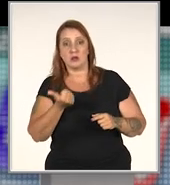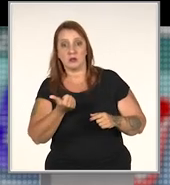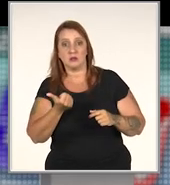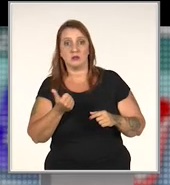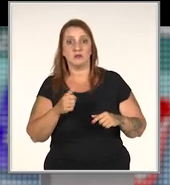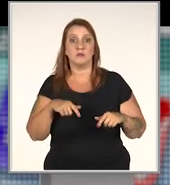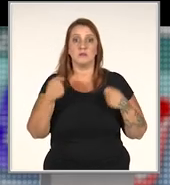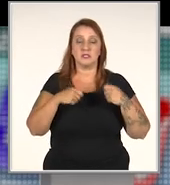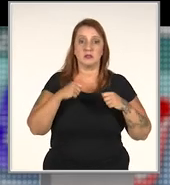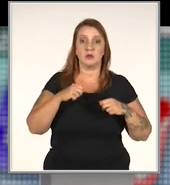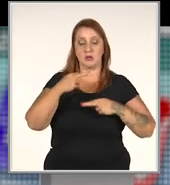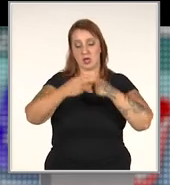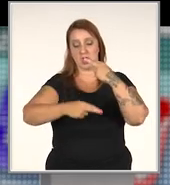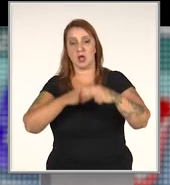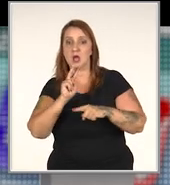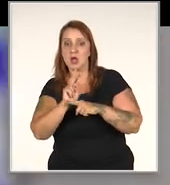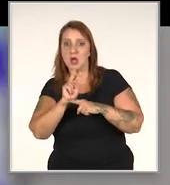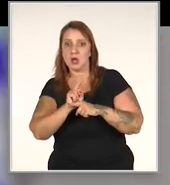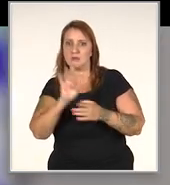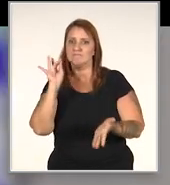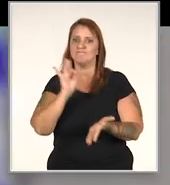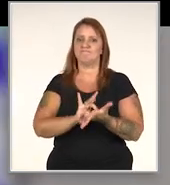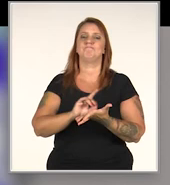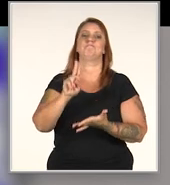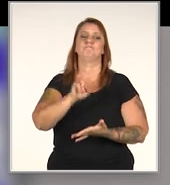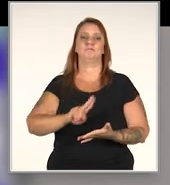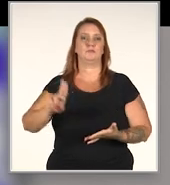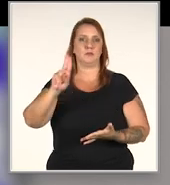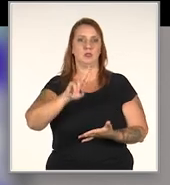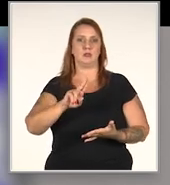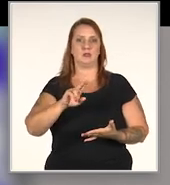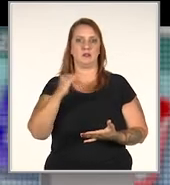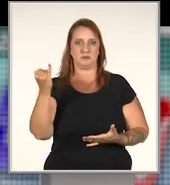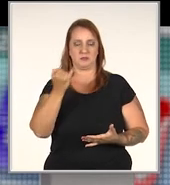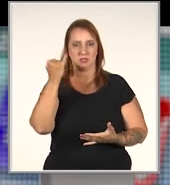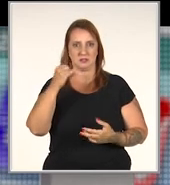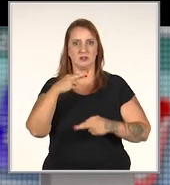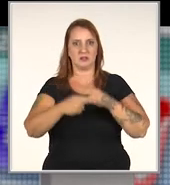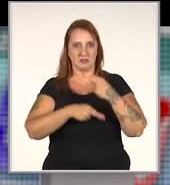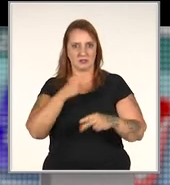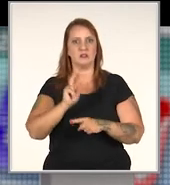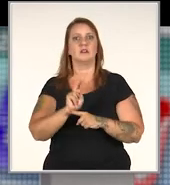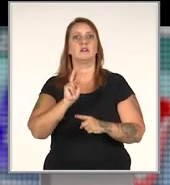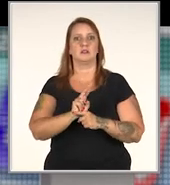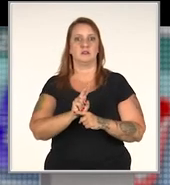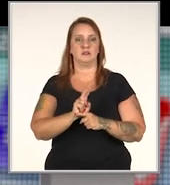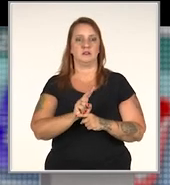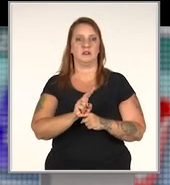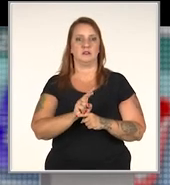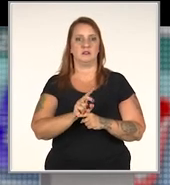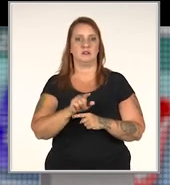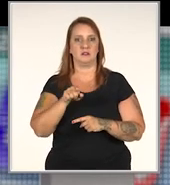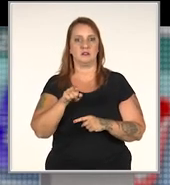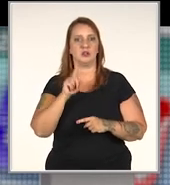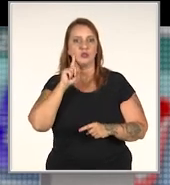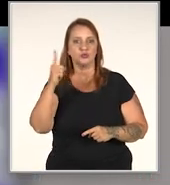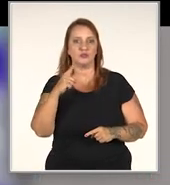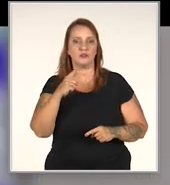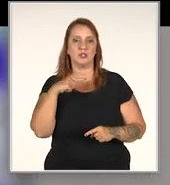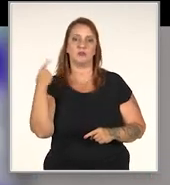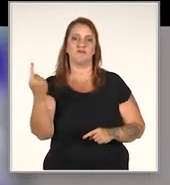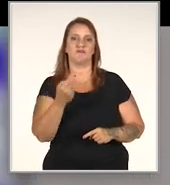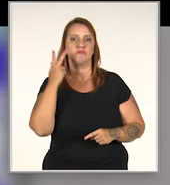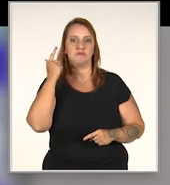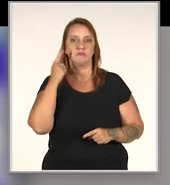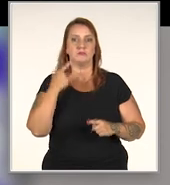uma economia válida, até que ponto é uma sustentabilidade real, aplicada, e é importante a sustentabilidade? É, essa é uma